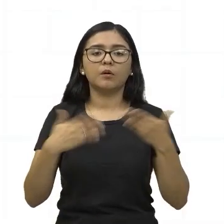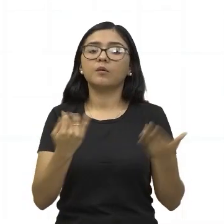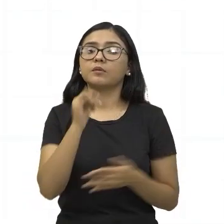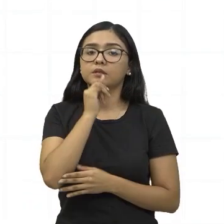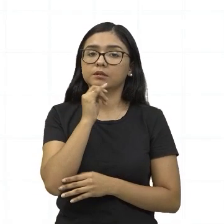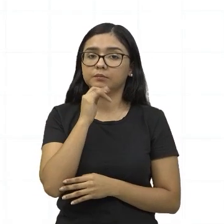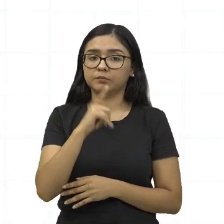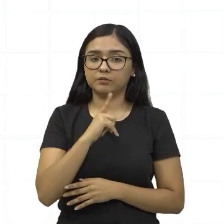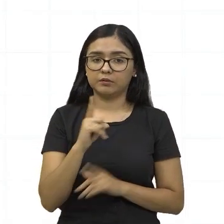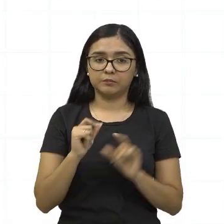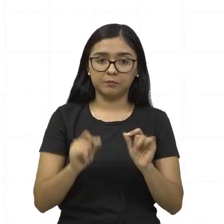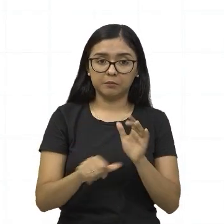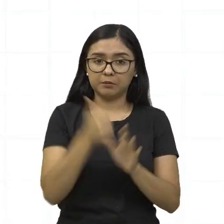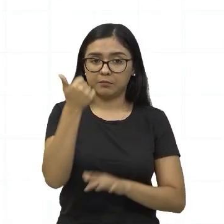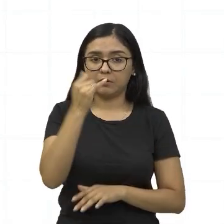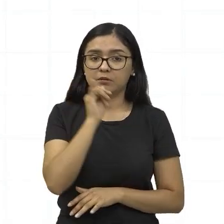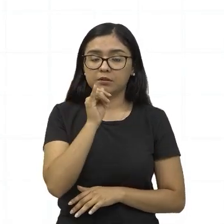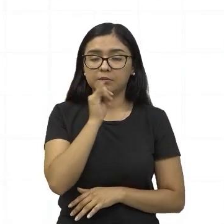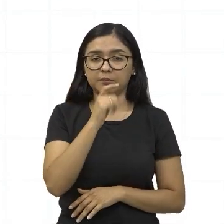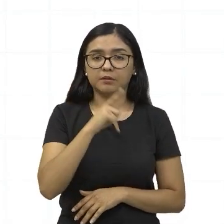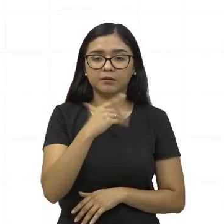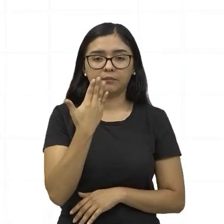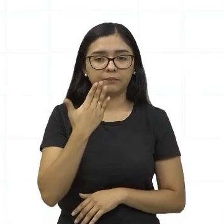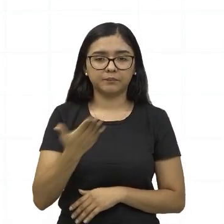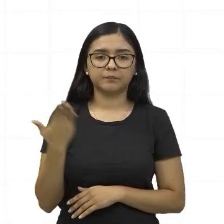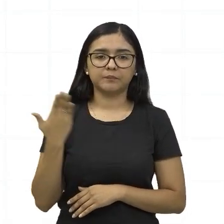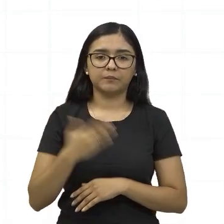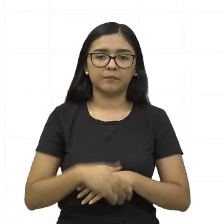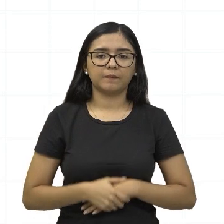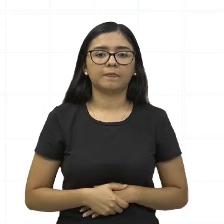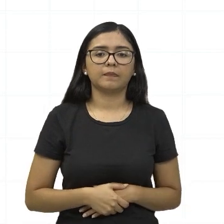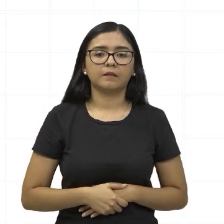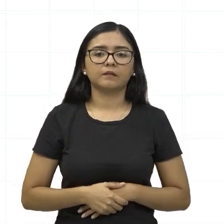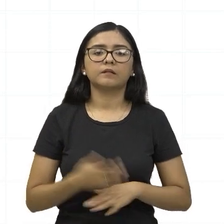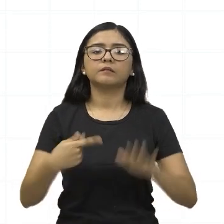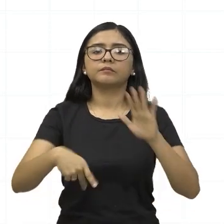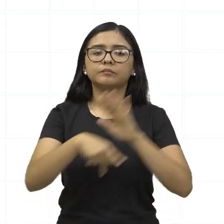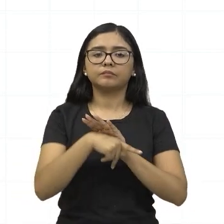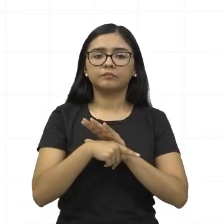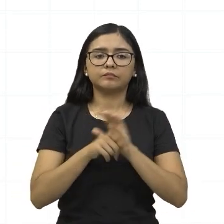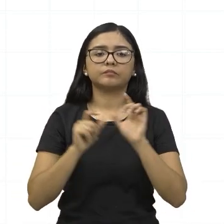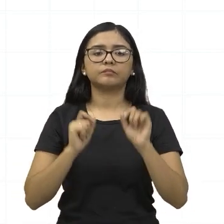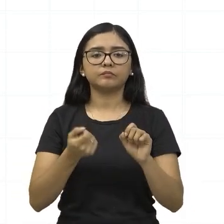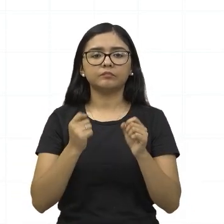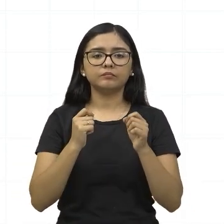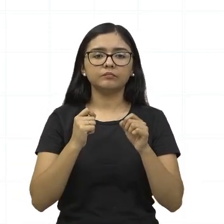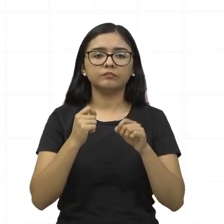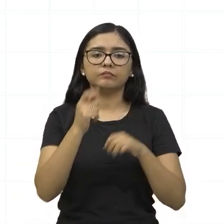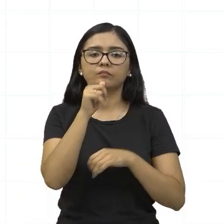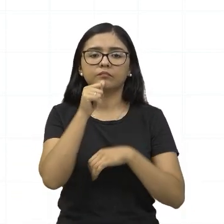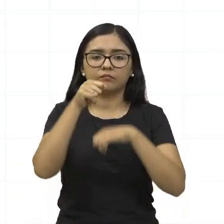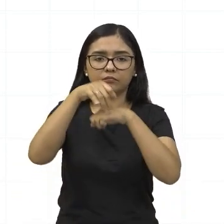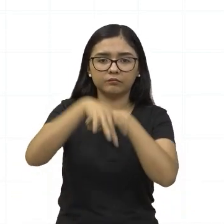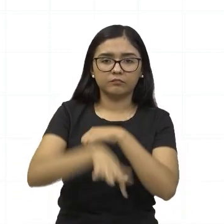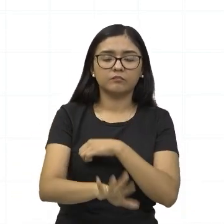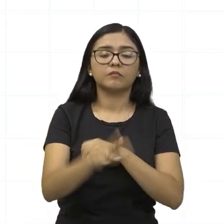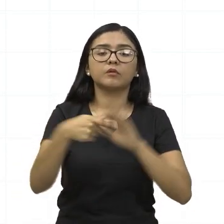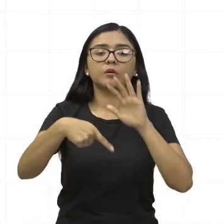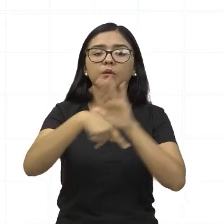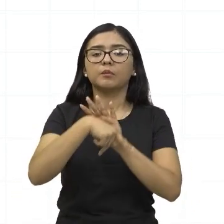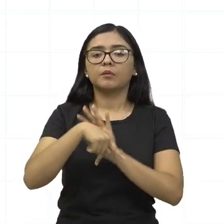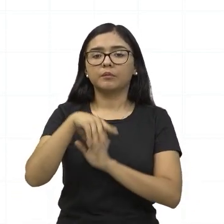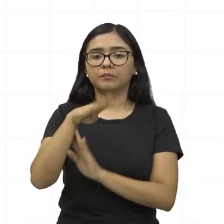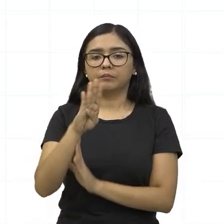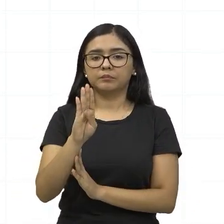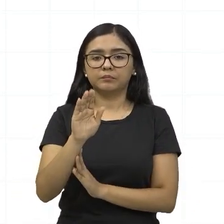O primeiro exemplo que nós temos é a usina hidrelétrica de Balbina. Na nossa região, nós temos aí muitos rios,